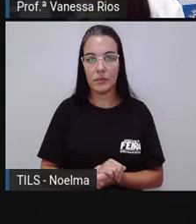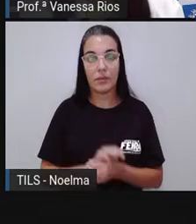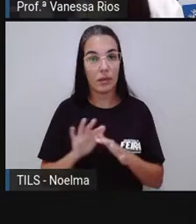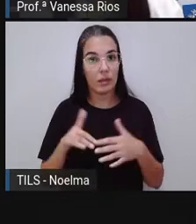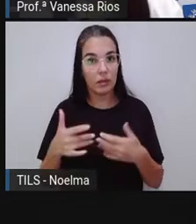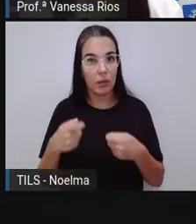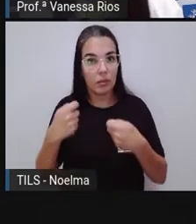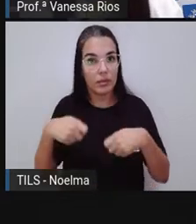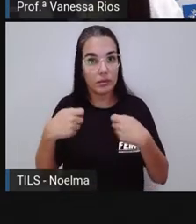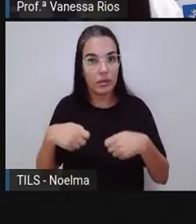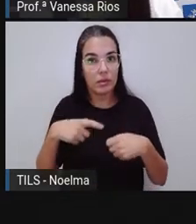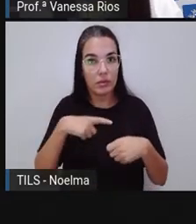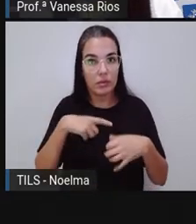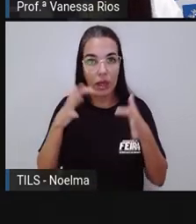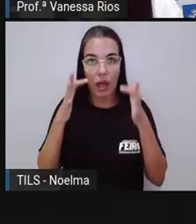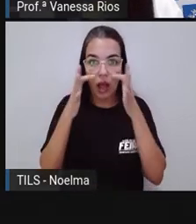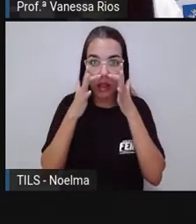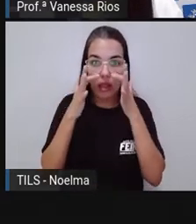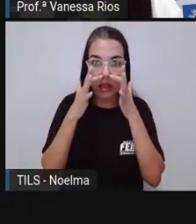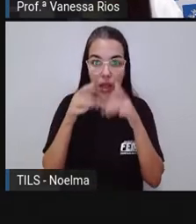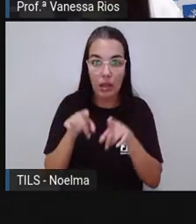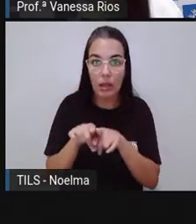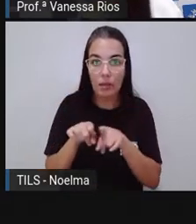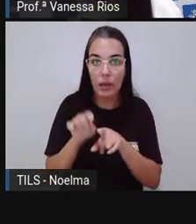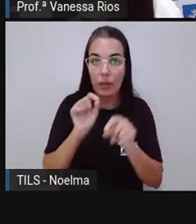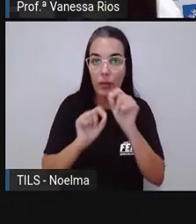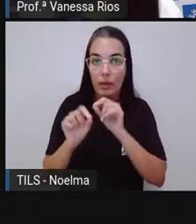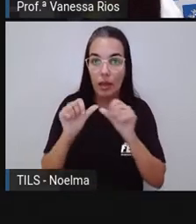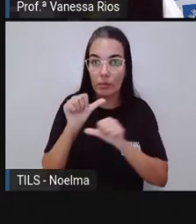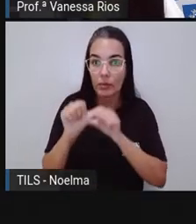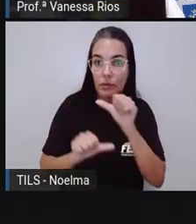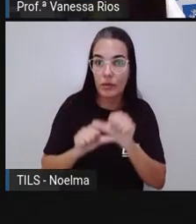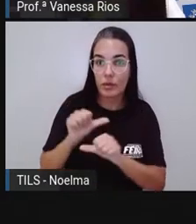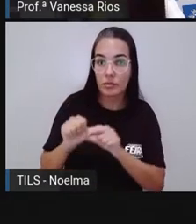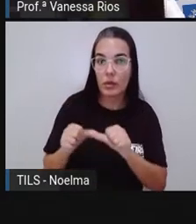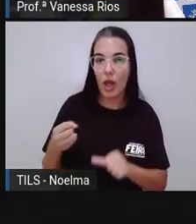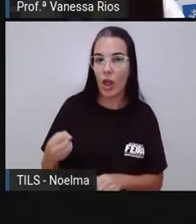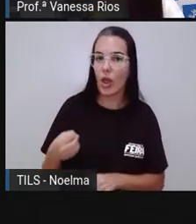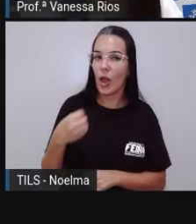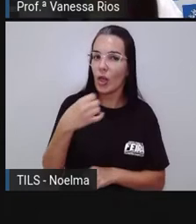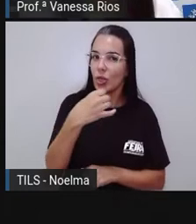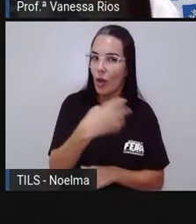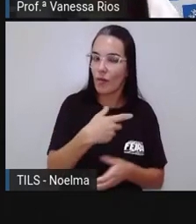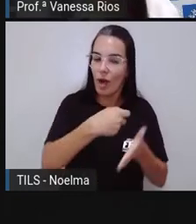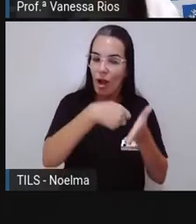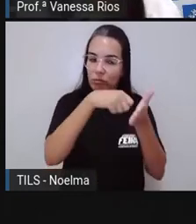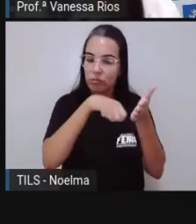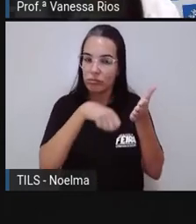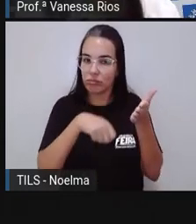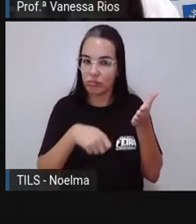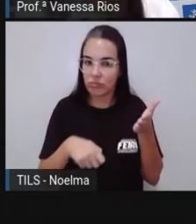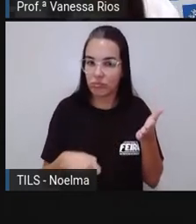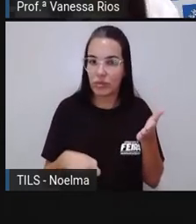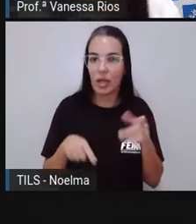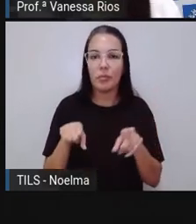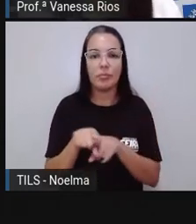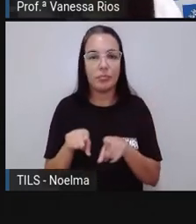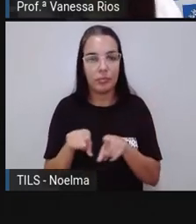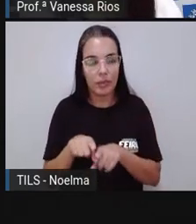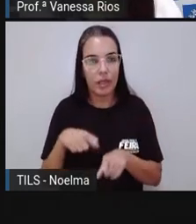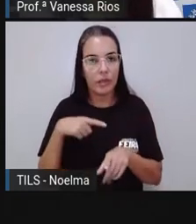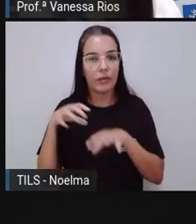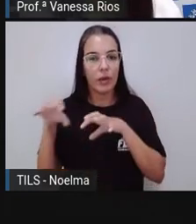Então, é preciso atentar também para as modificações que ocorreram na nova ortografia, pois